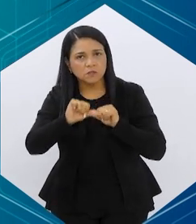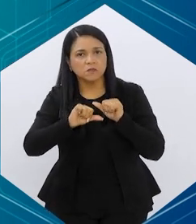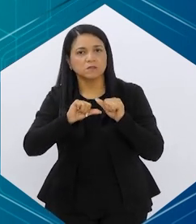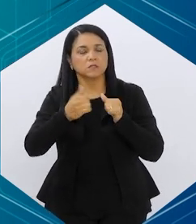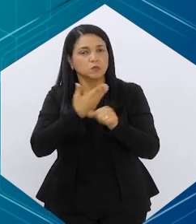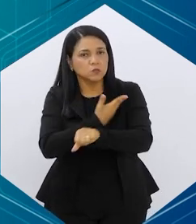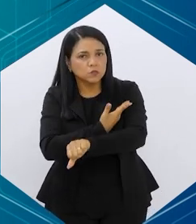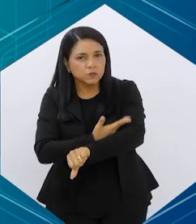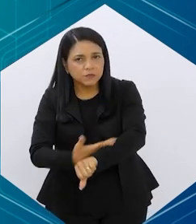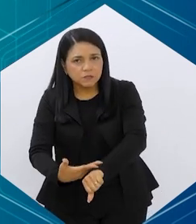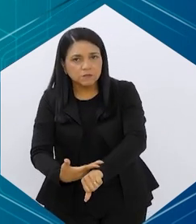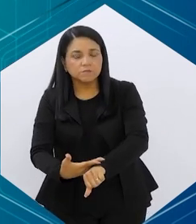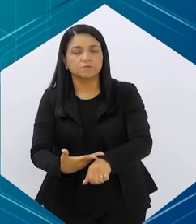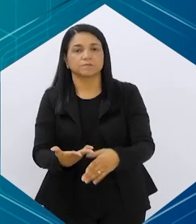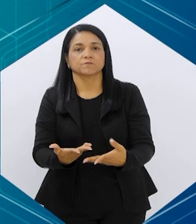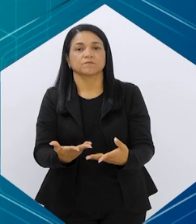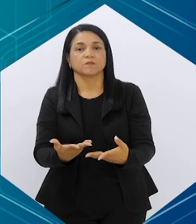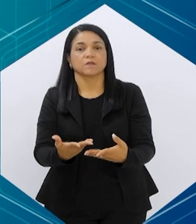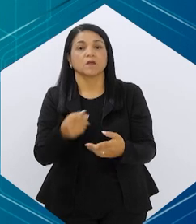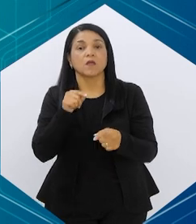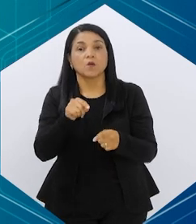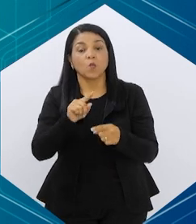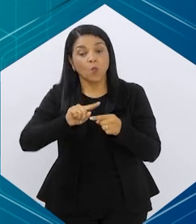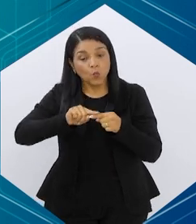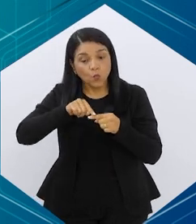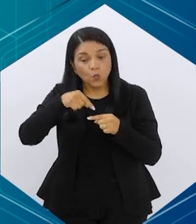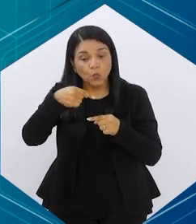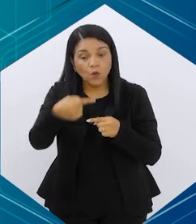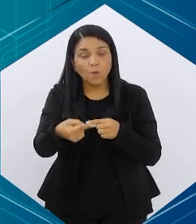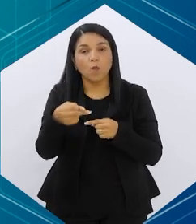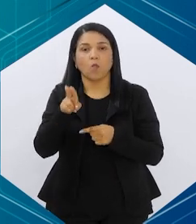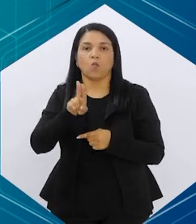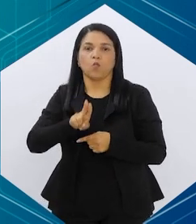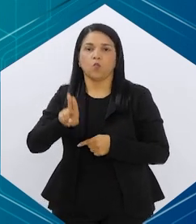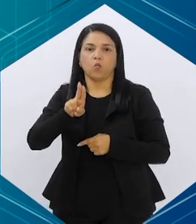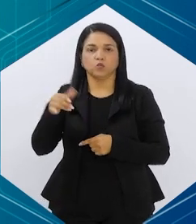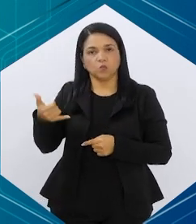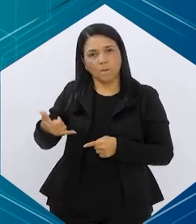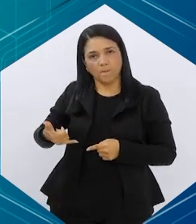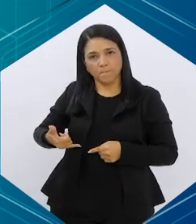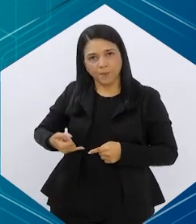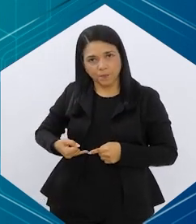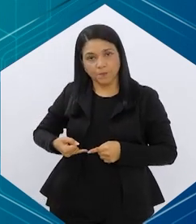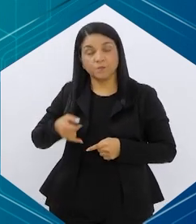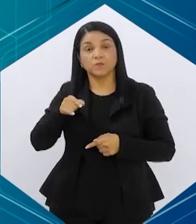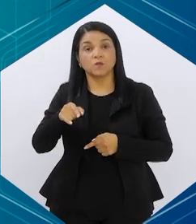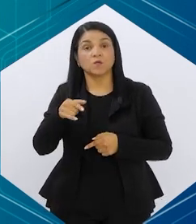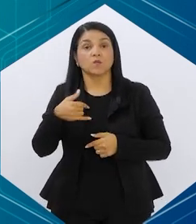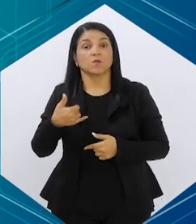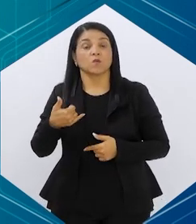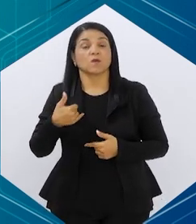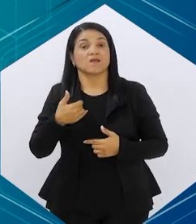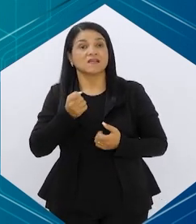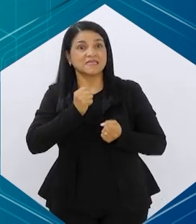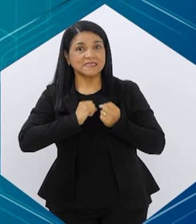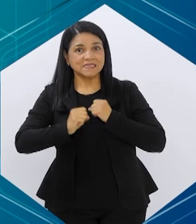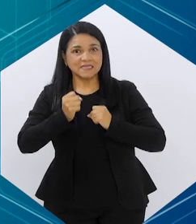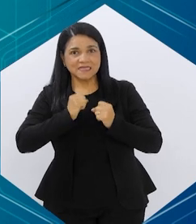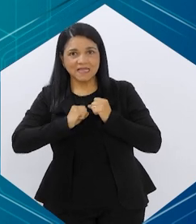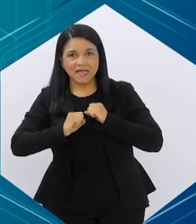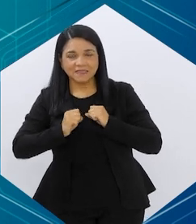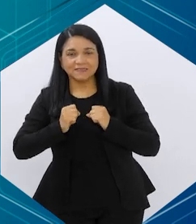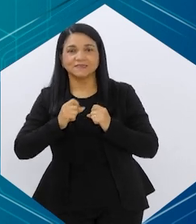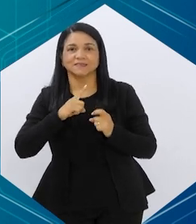dos hábitos alimentares, é o após o uso do medicamento, né? Porque como o medicamento dá saciedade